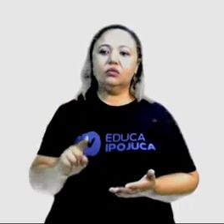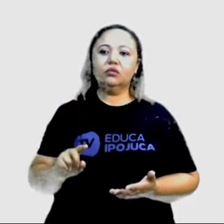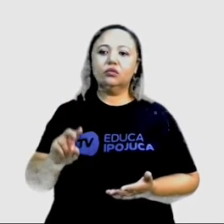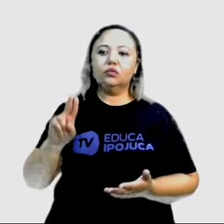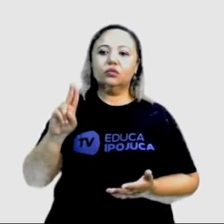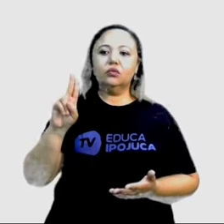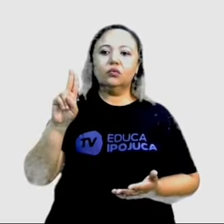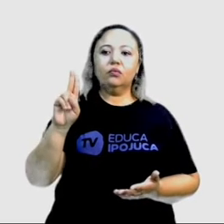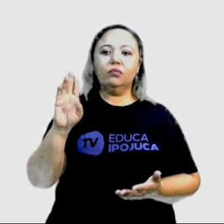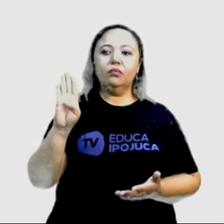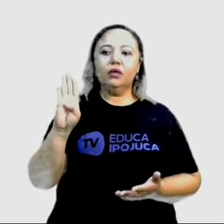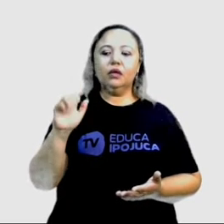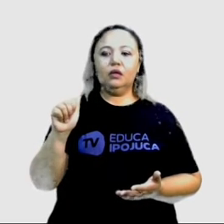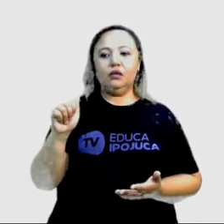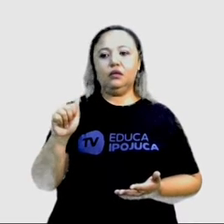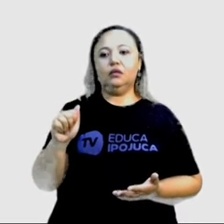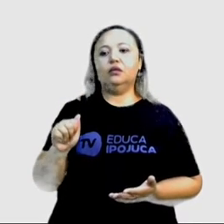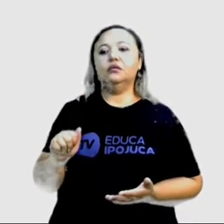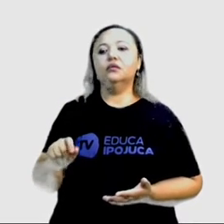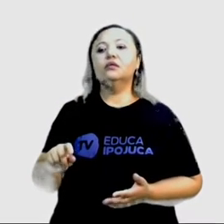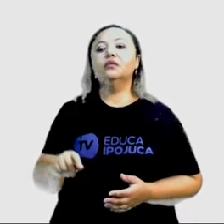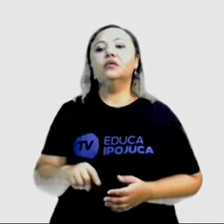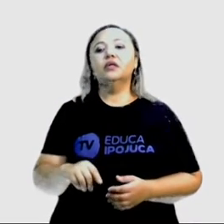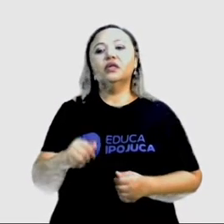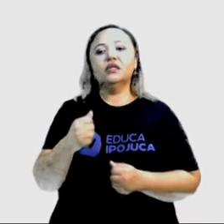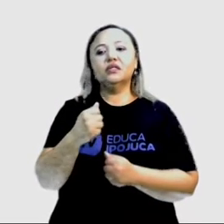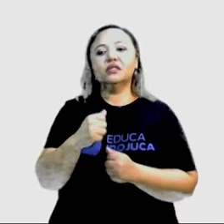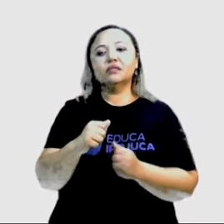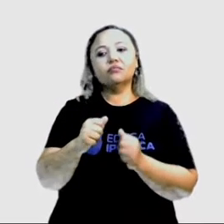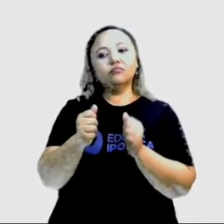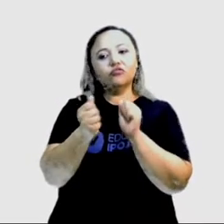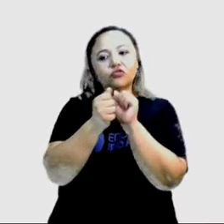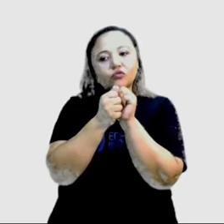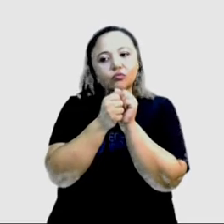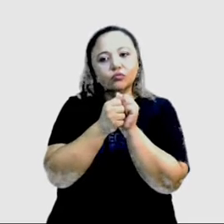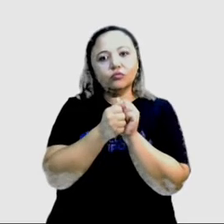e eles dançam dessa forma, agarradinho, né?